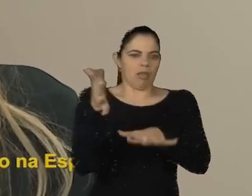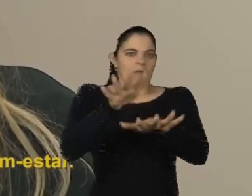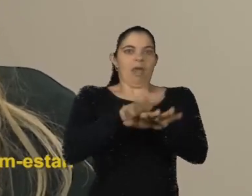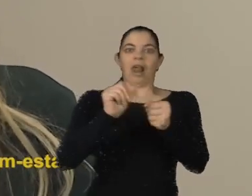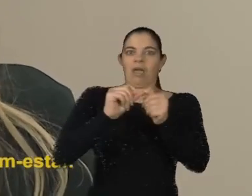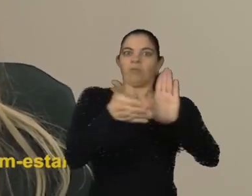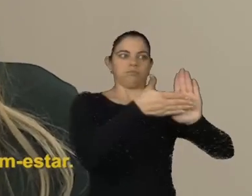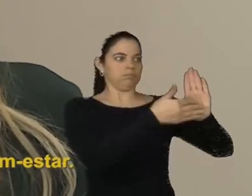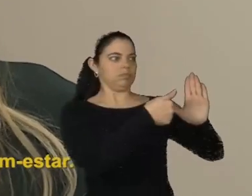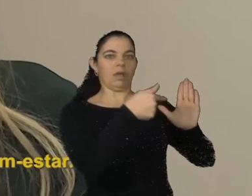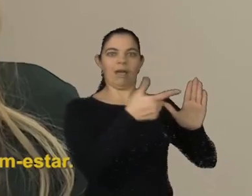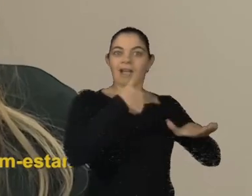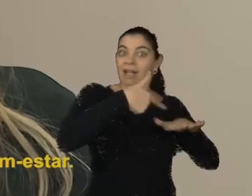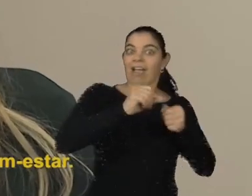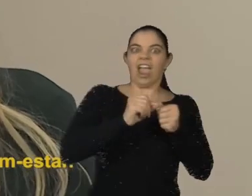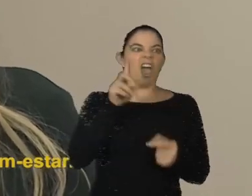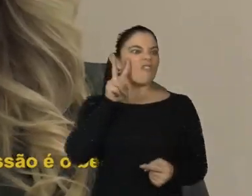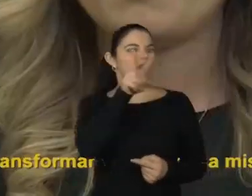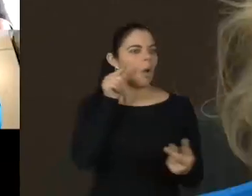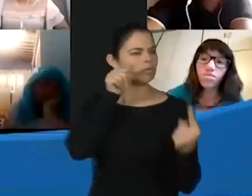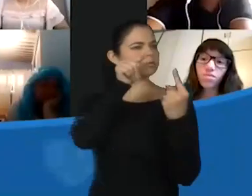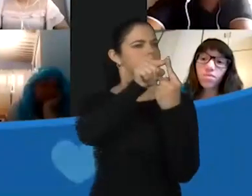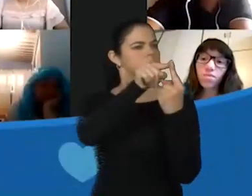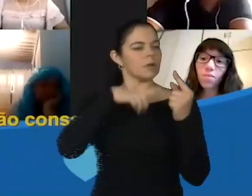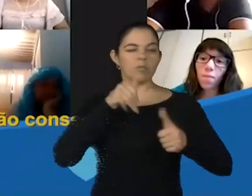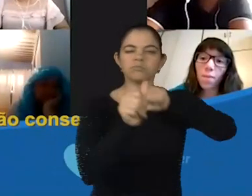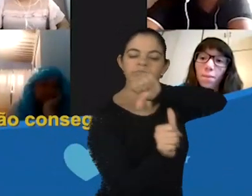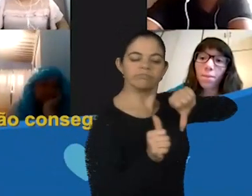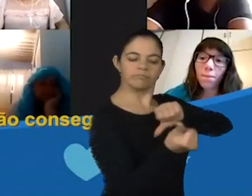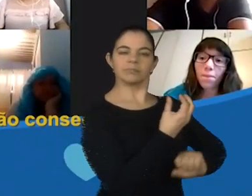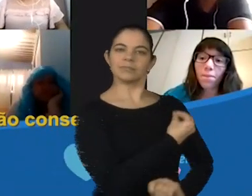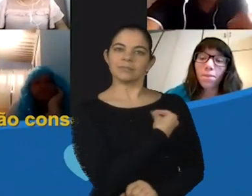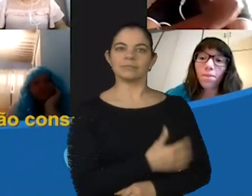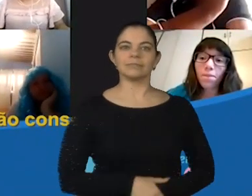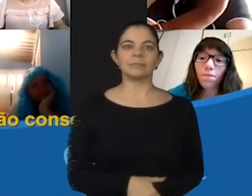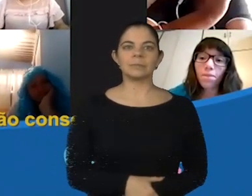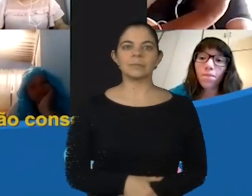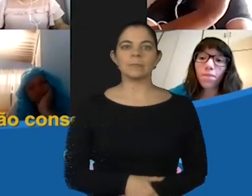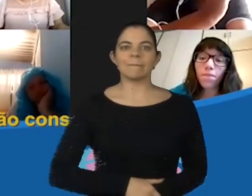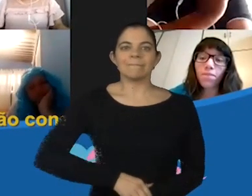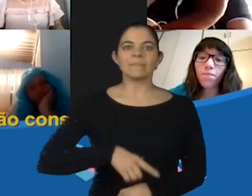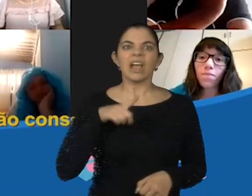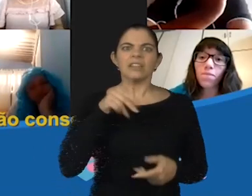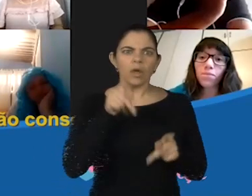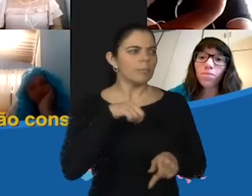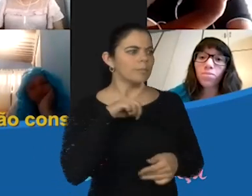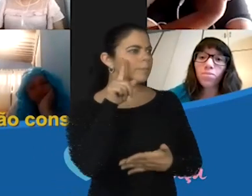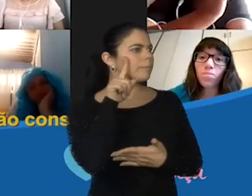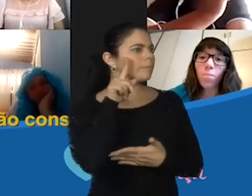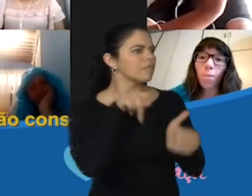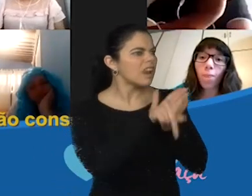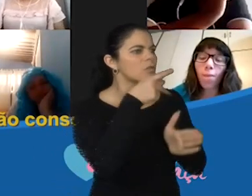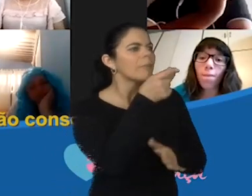Espaço Laser é transformar vidas. Nossa missão é o bem-estar. O a Maria ouviu alguém dizendo para ela que